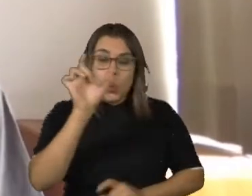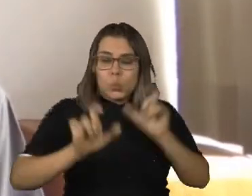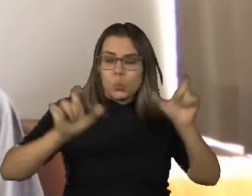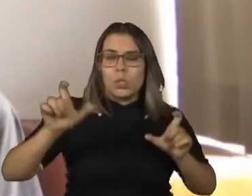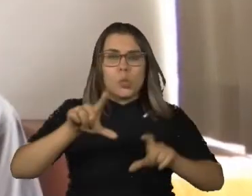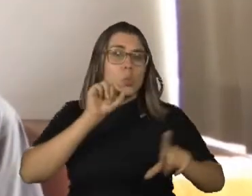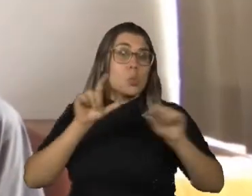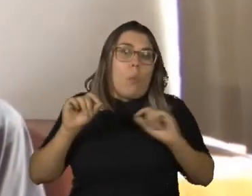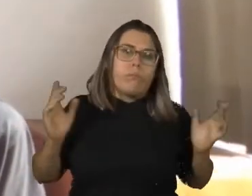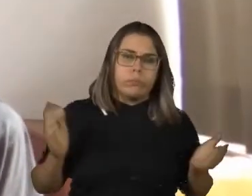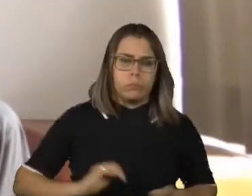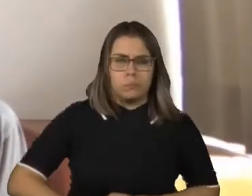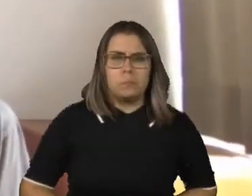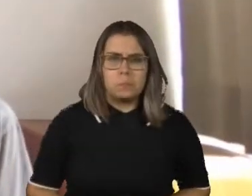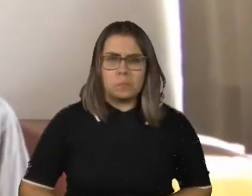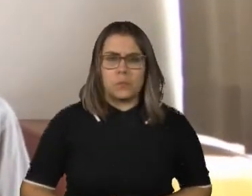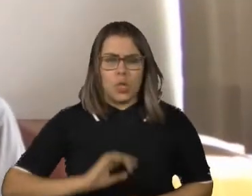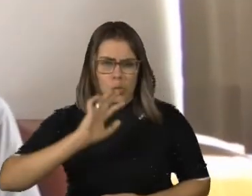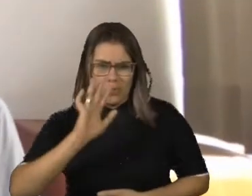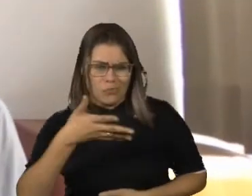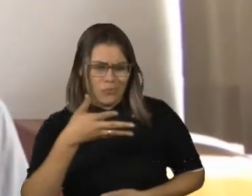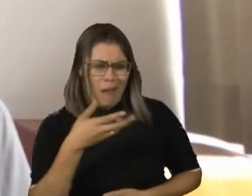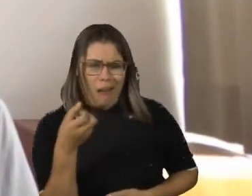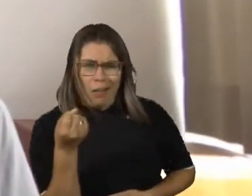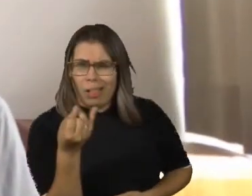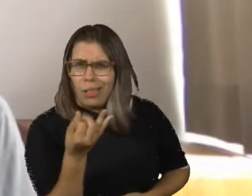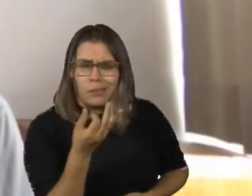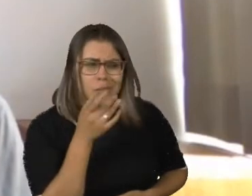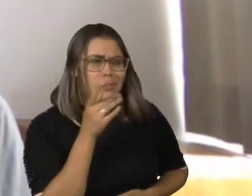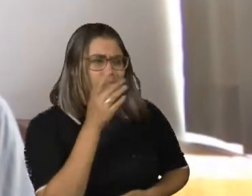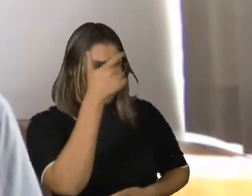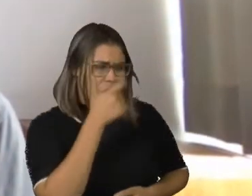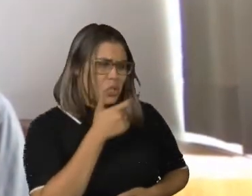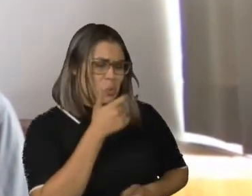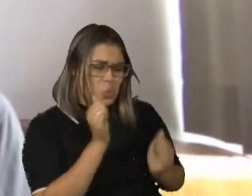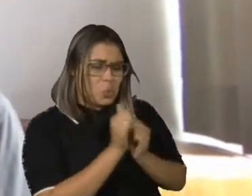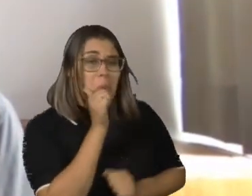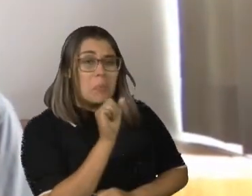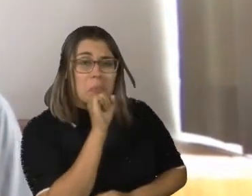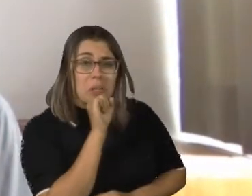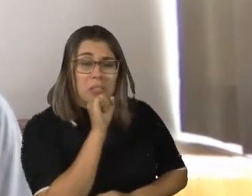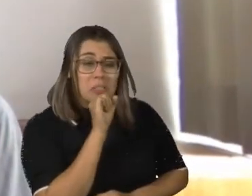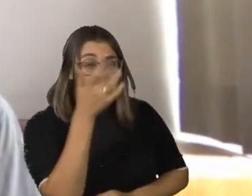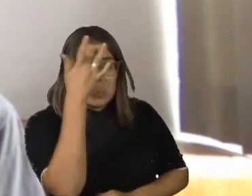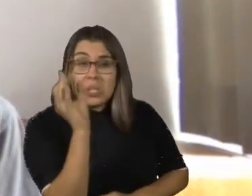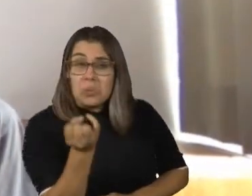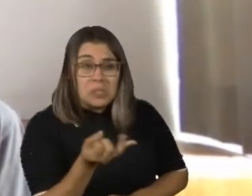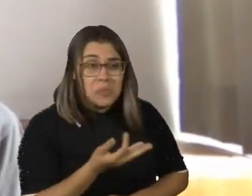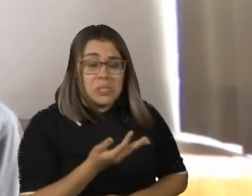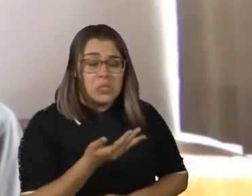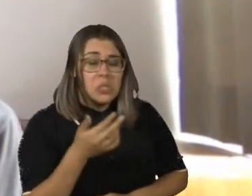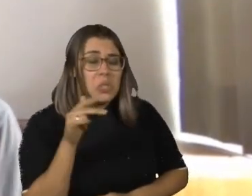quiser. eu já perdi a conta de quantas vezes acharam que eu e a Dani éramos amigos, irmãos